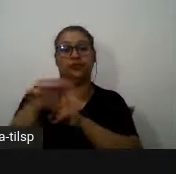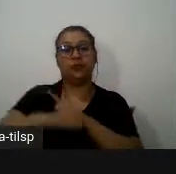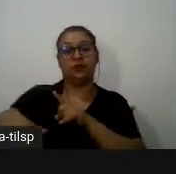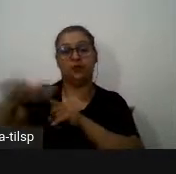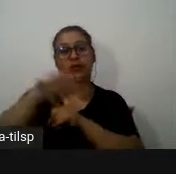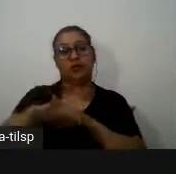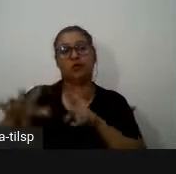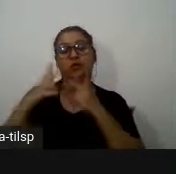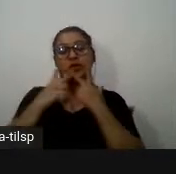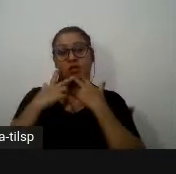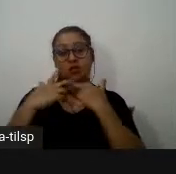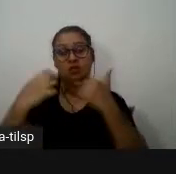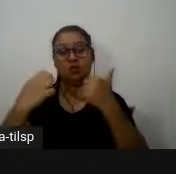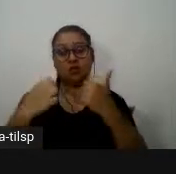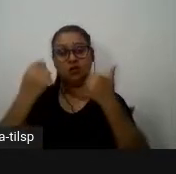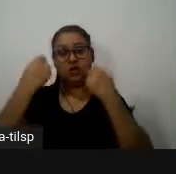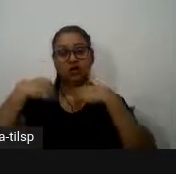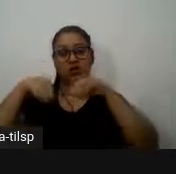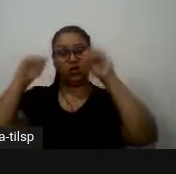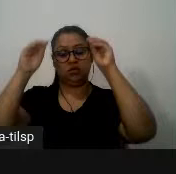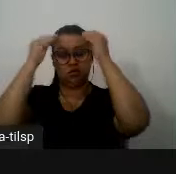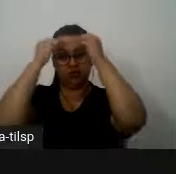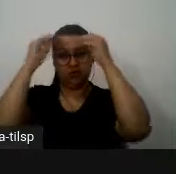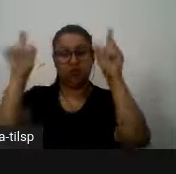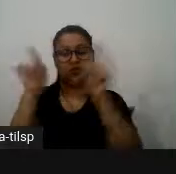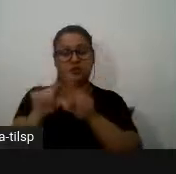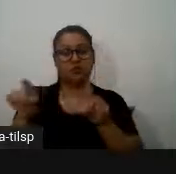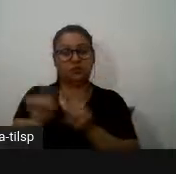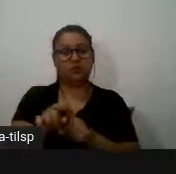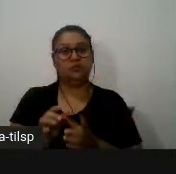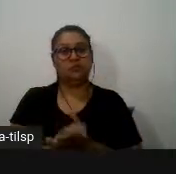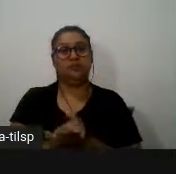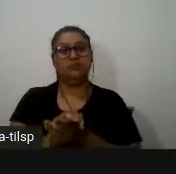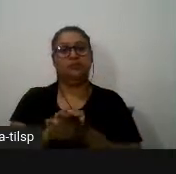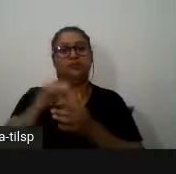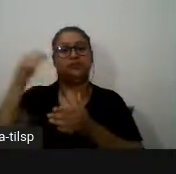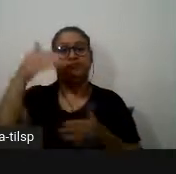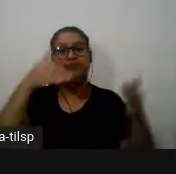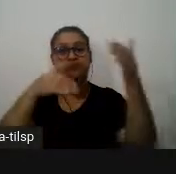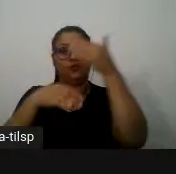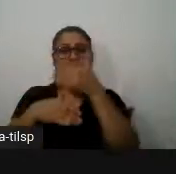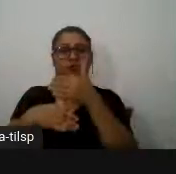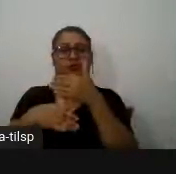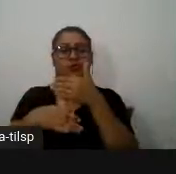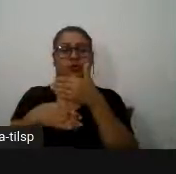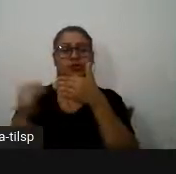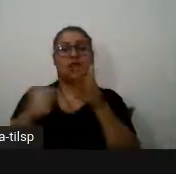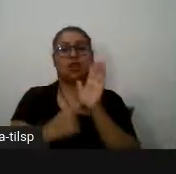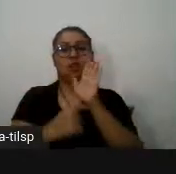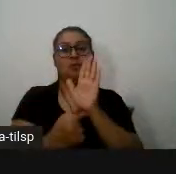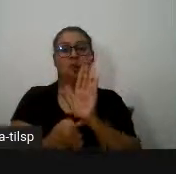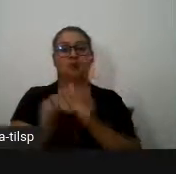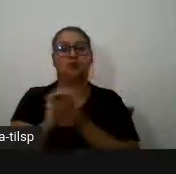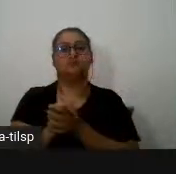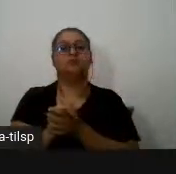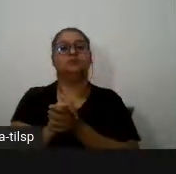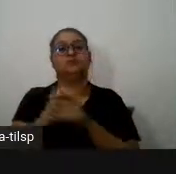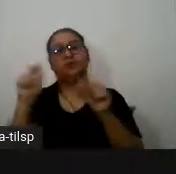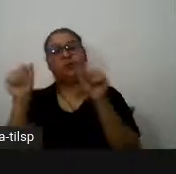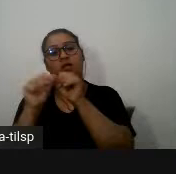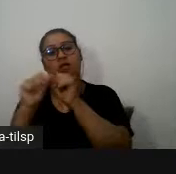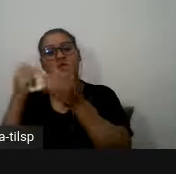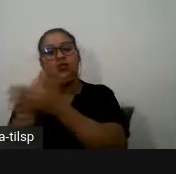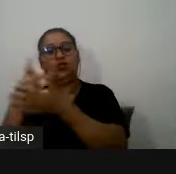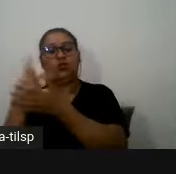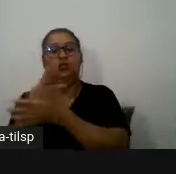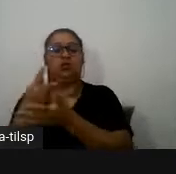linguísticos passo então agora de slide e apresento então essa identificação das regularidades fez-se